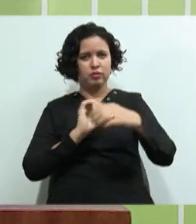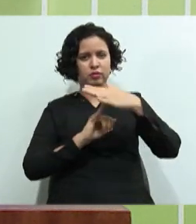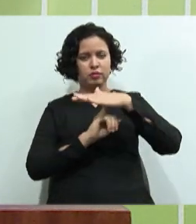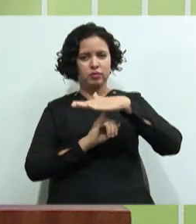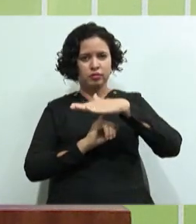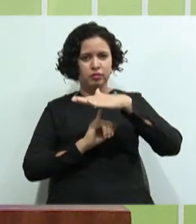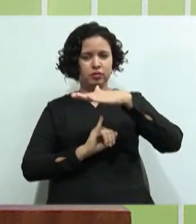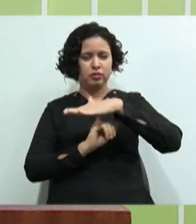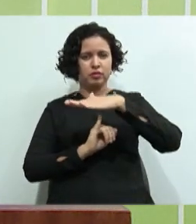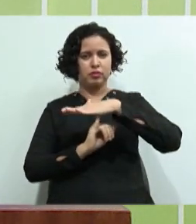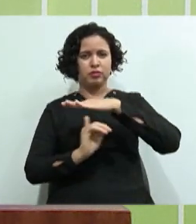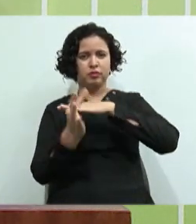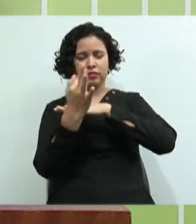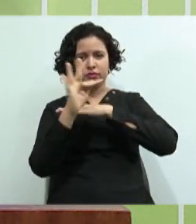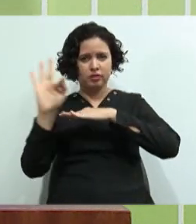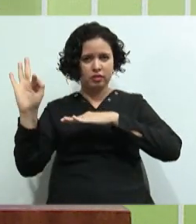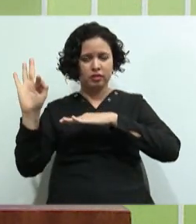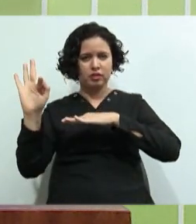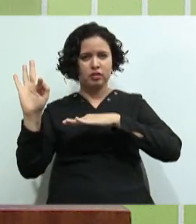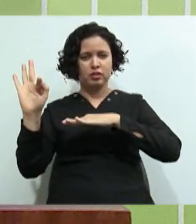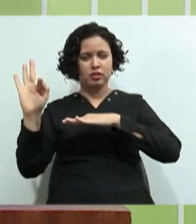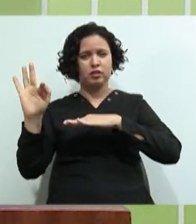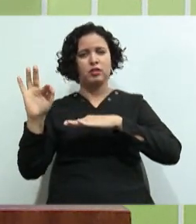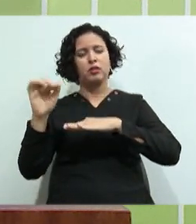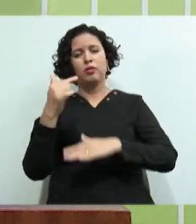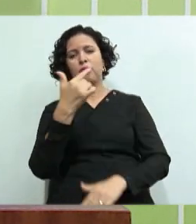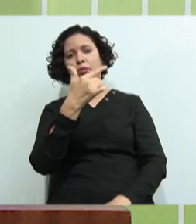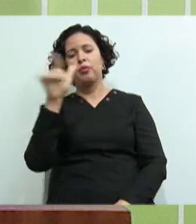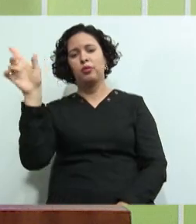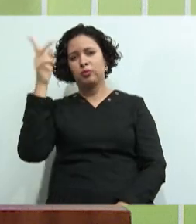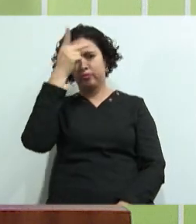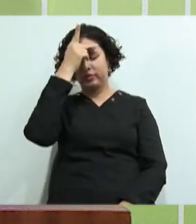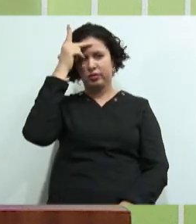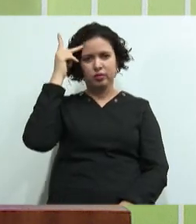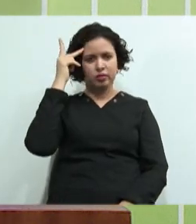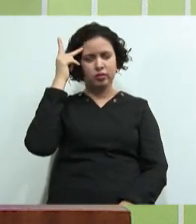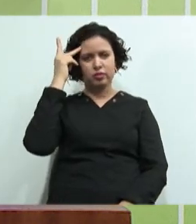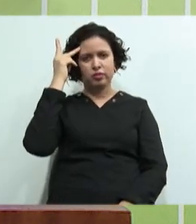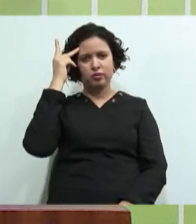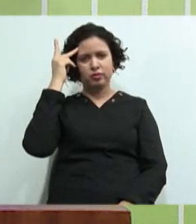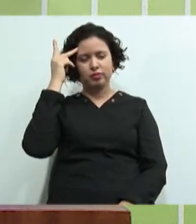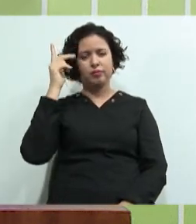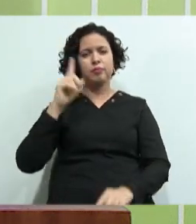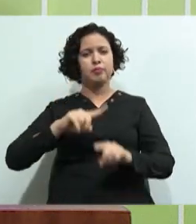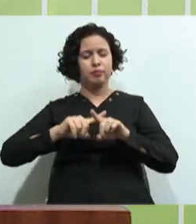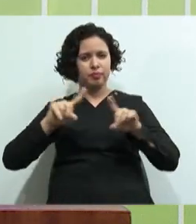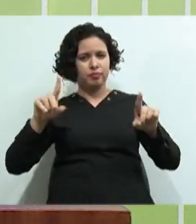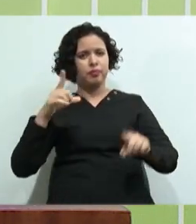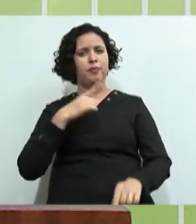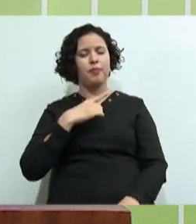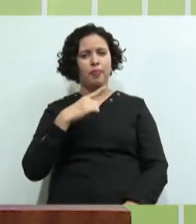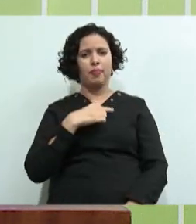pessoa Que eu não sei o nome dela Não sei se é a Josiane mesmo Ou se é Outro nome Mas tem uma outra pessoa Lá que vai estar